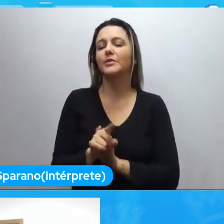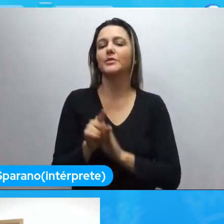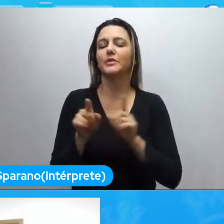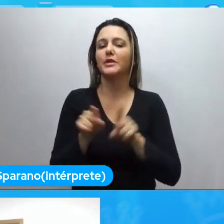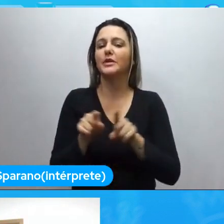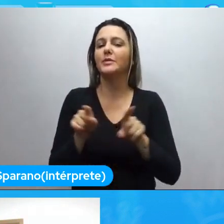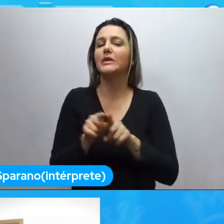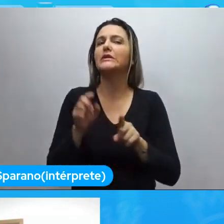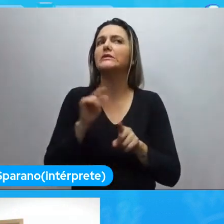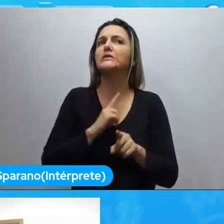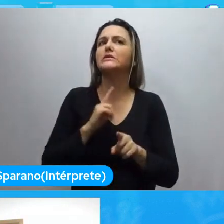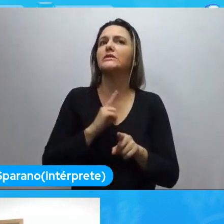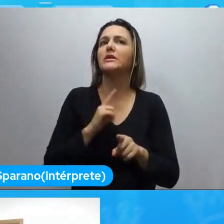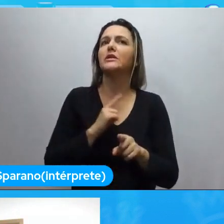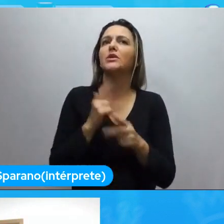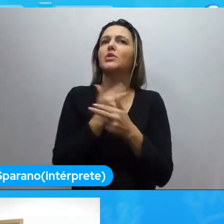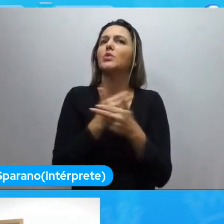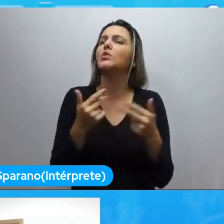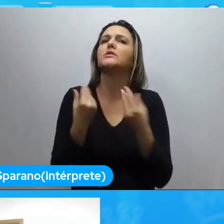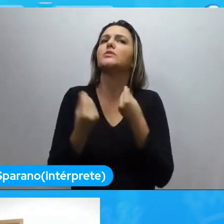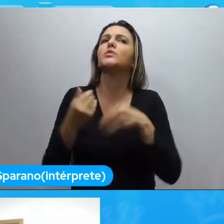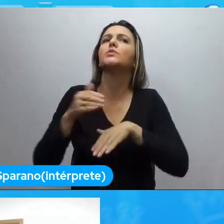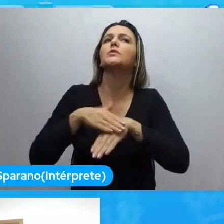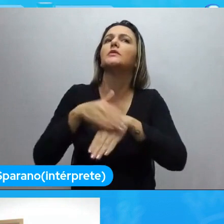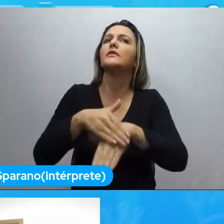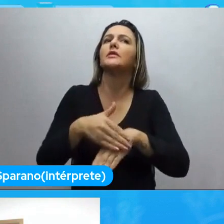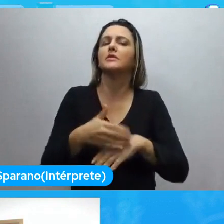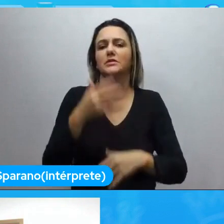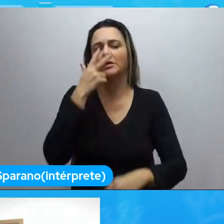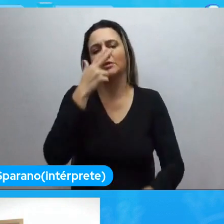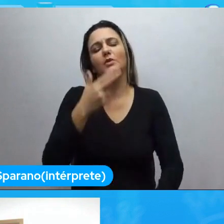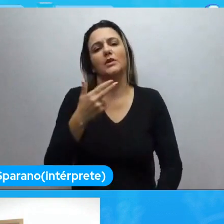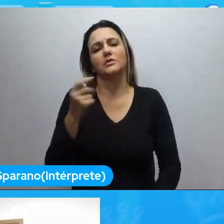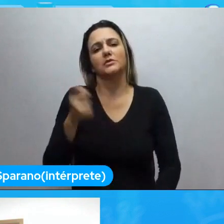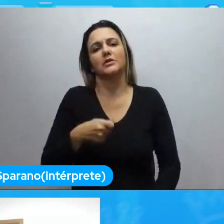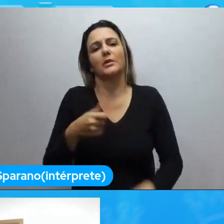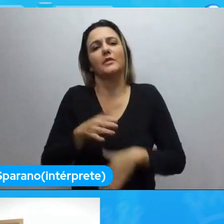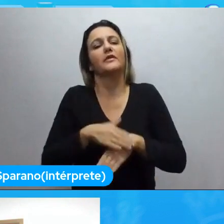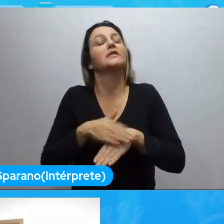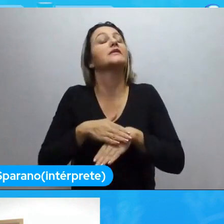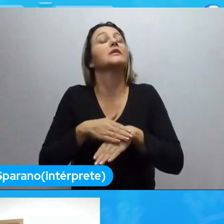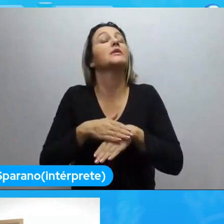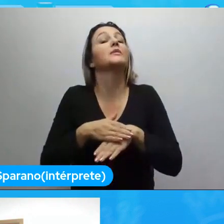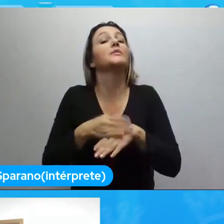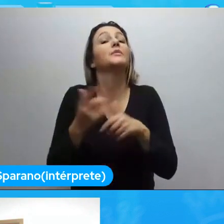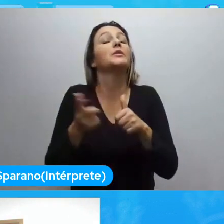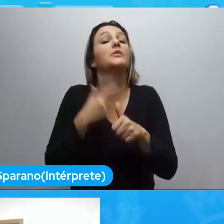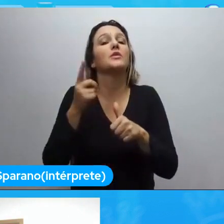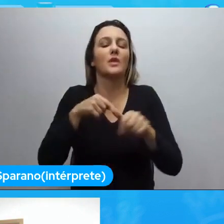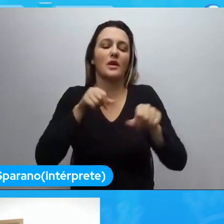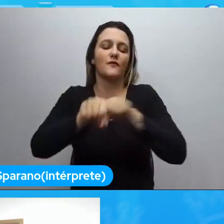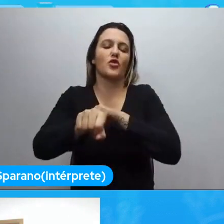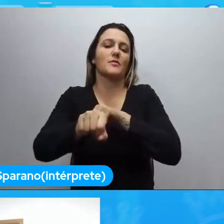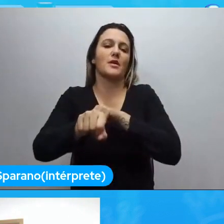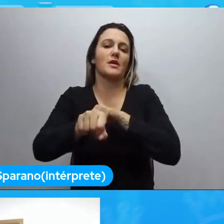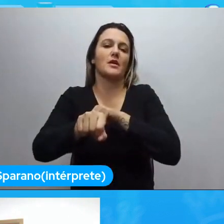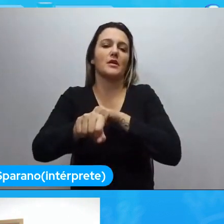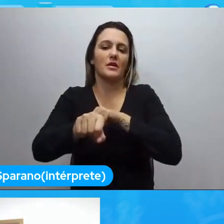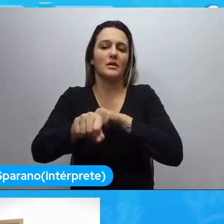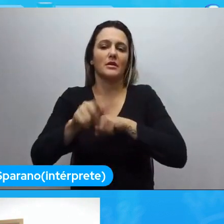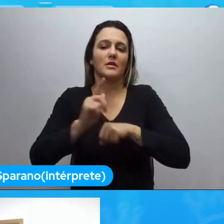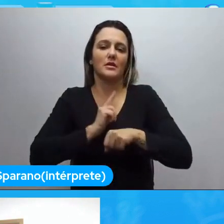encontrava em coisas que podem ser feitas. Eu acho que coisas que podem ser feitas é você se formar. Essa coisa aqui de a gente colocar o ela,